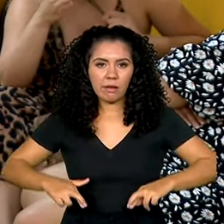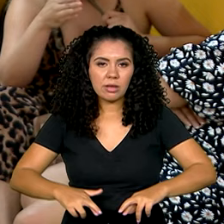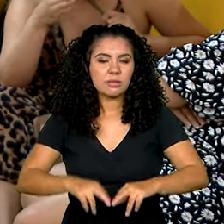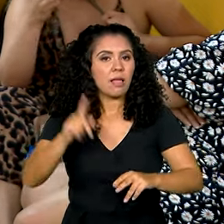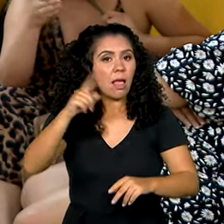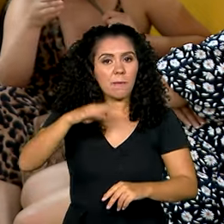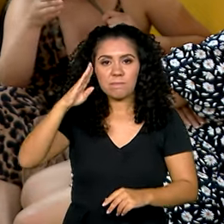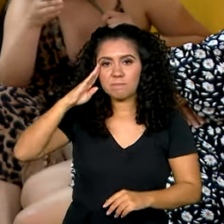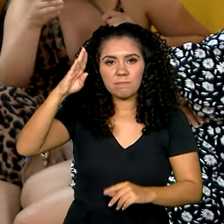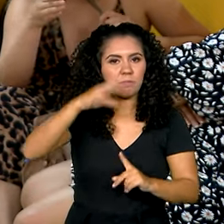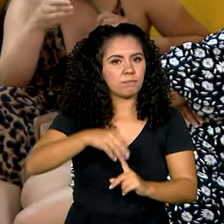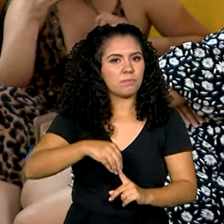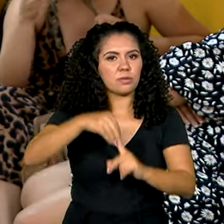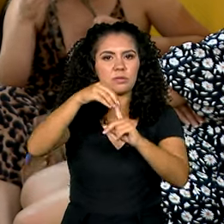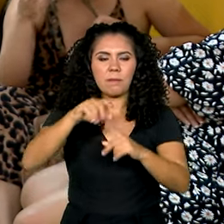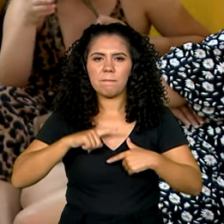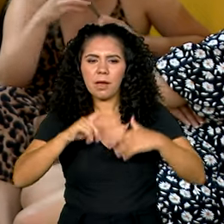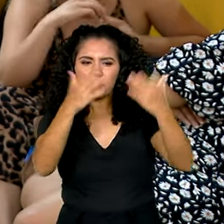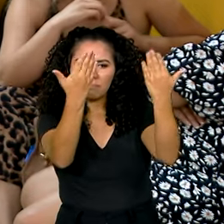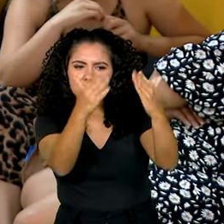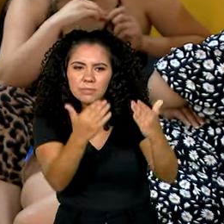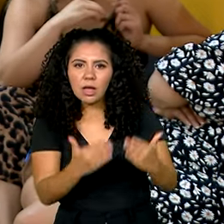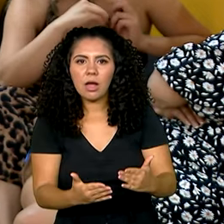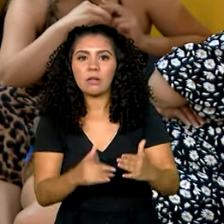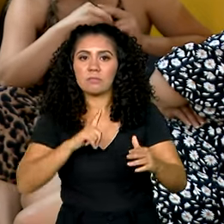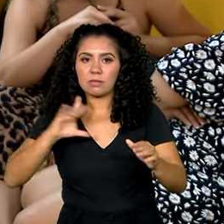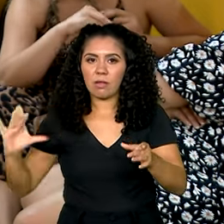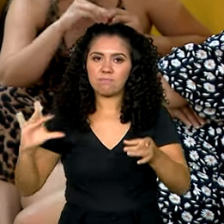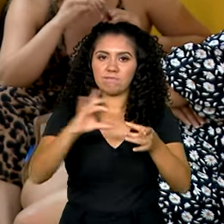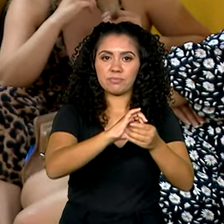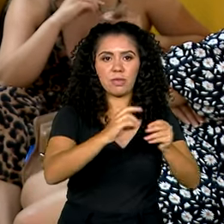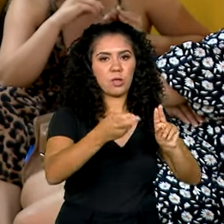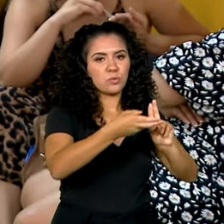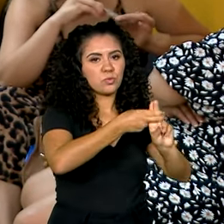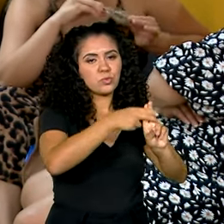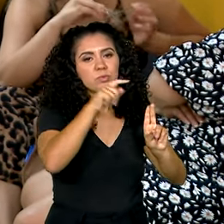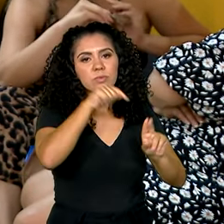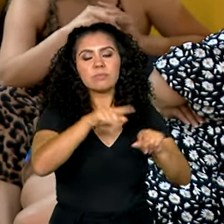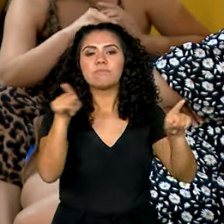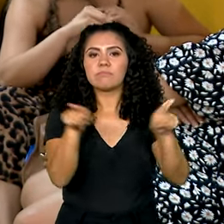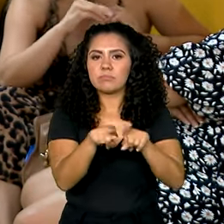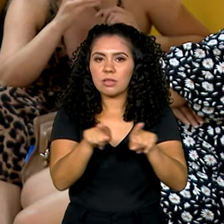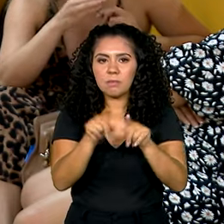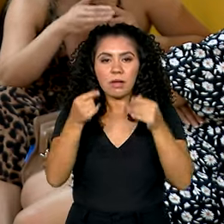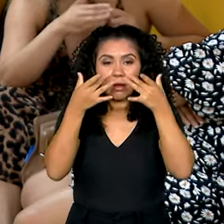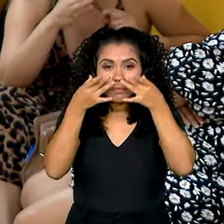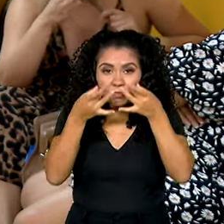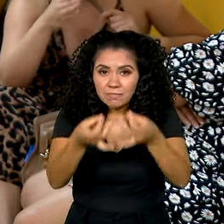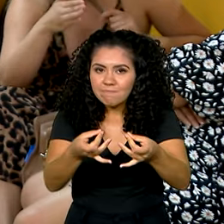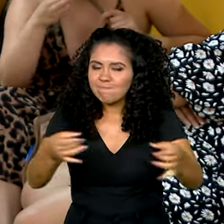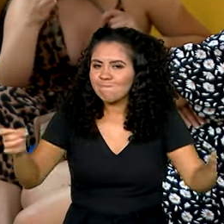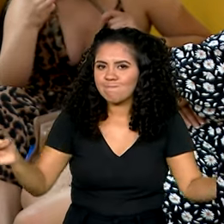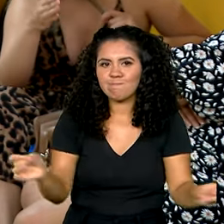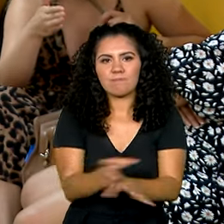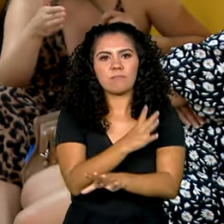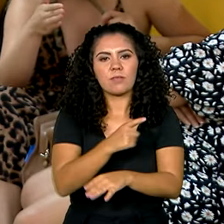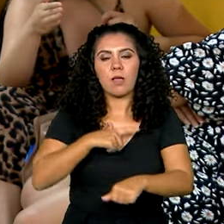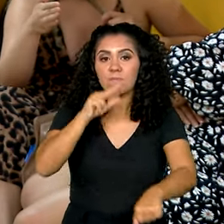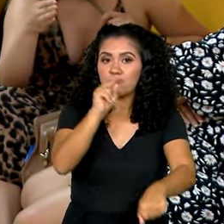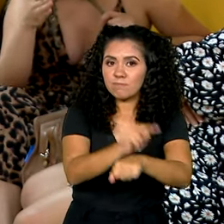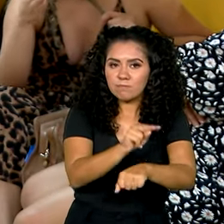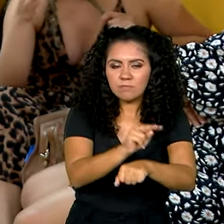prioridade na análise para incorporação ao SUS, e inclui no cuidado integral a prevenção, o